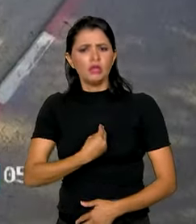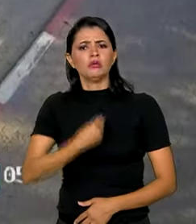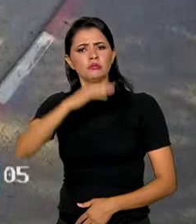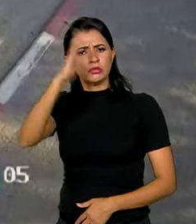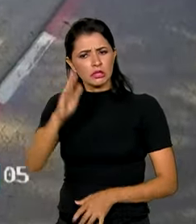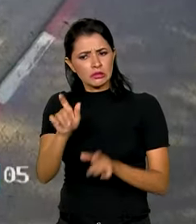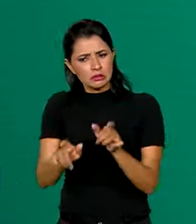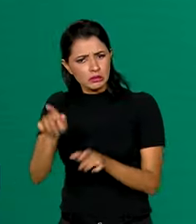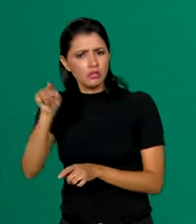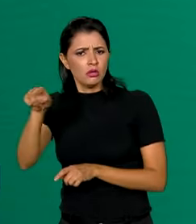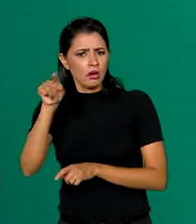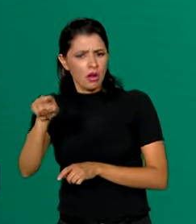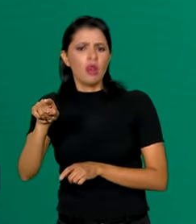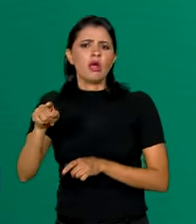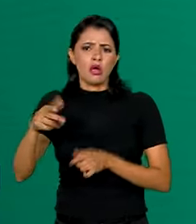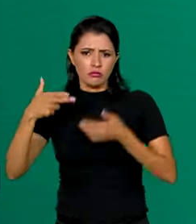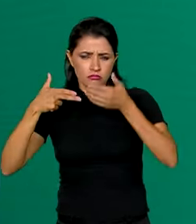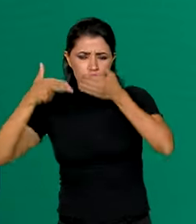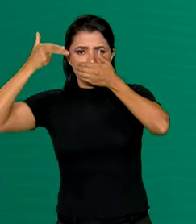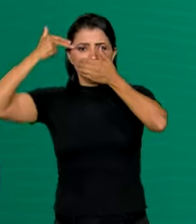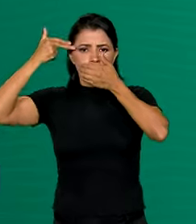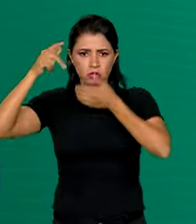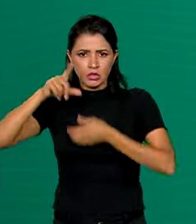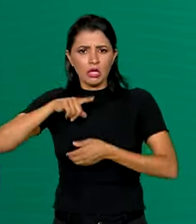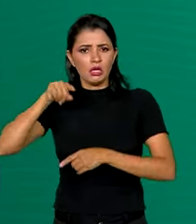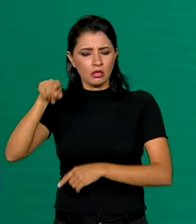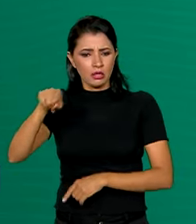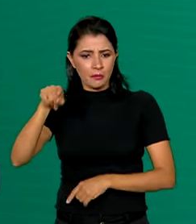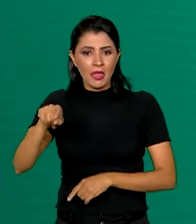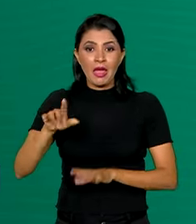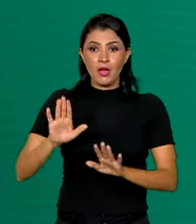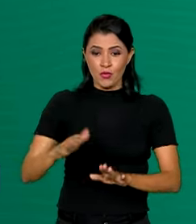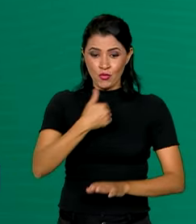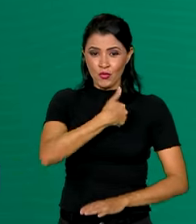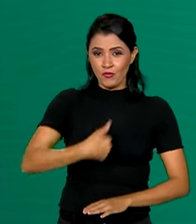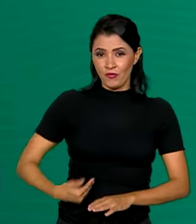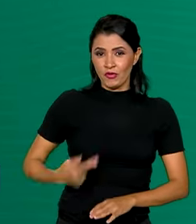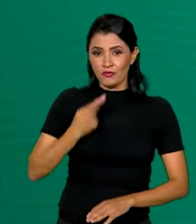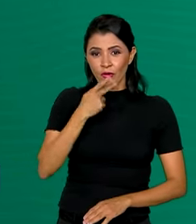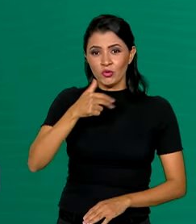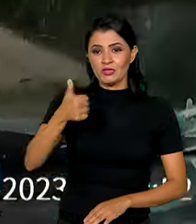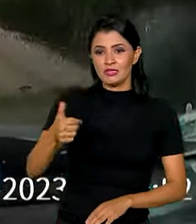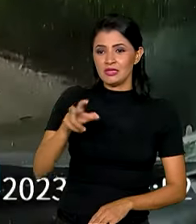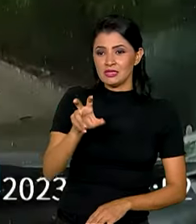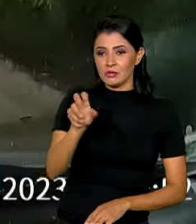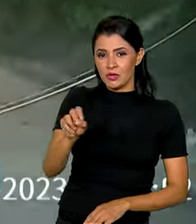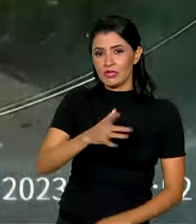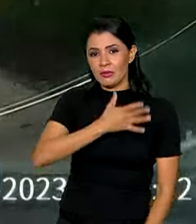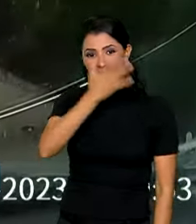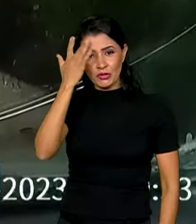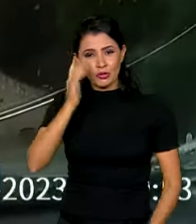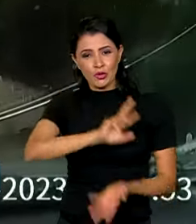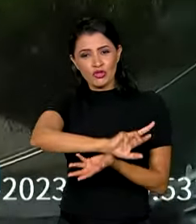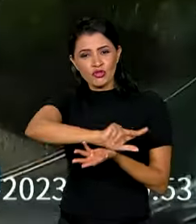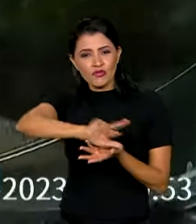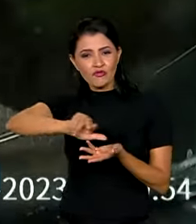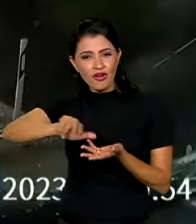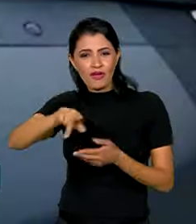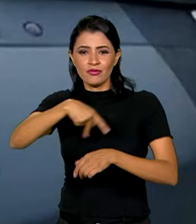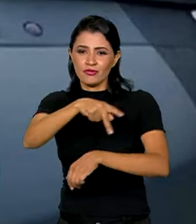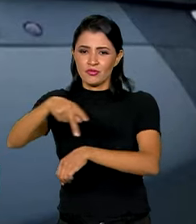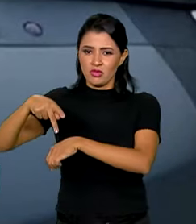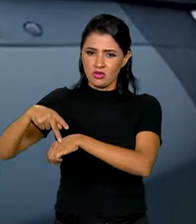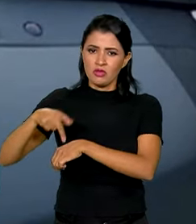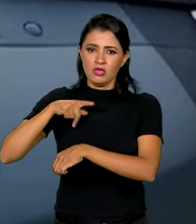reféns do Hamas. Segundo o governo israelense, cerca de 150 pessoas de várias nacionalidades